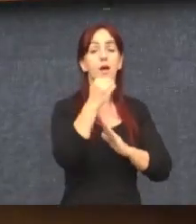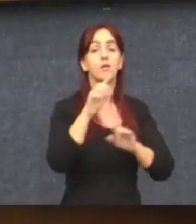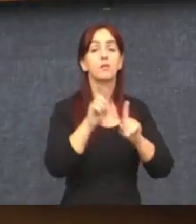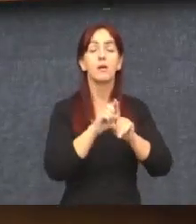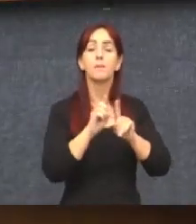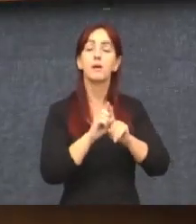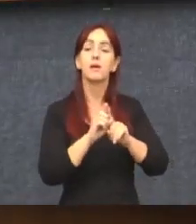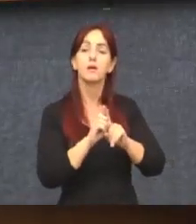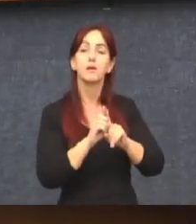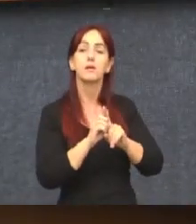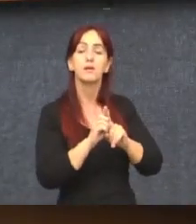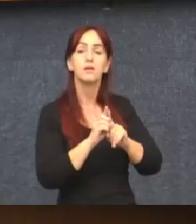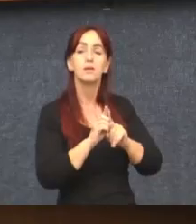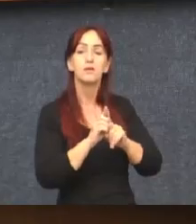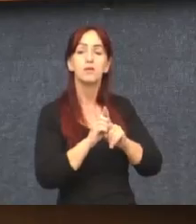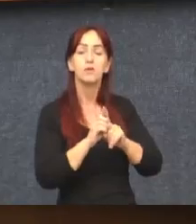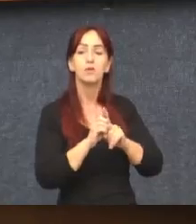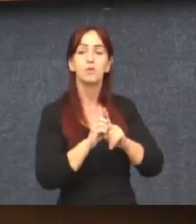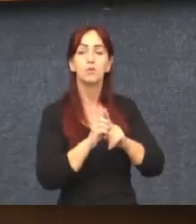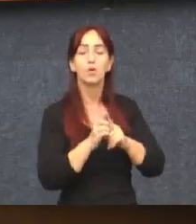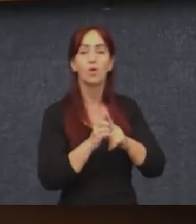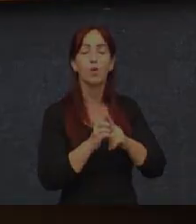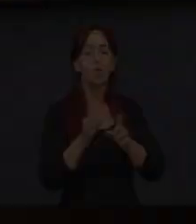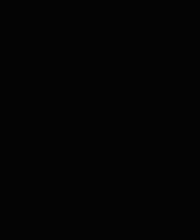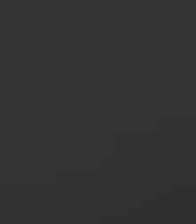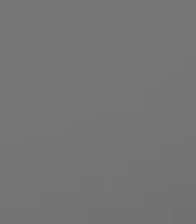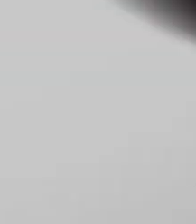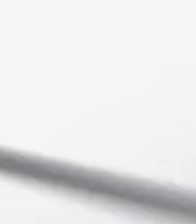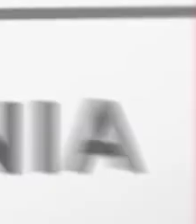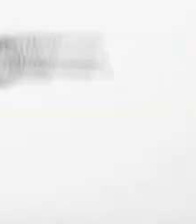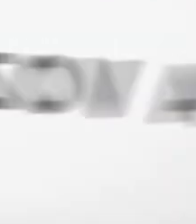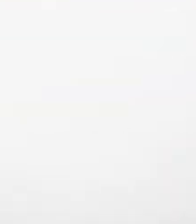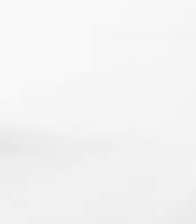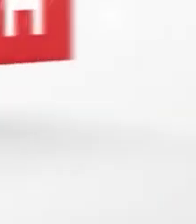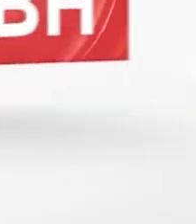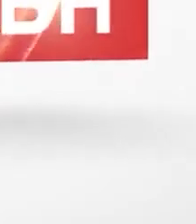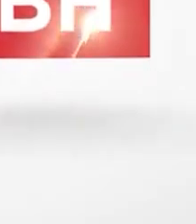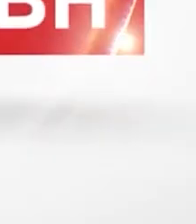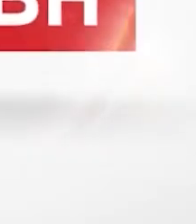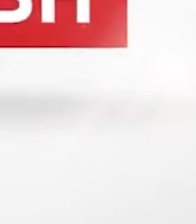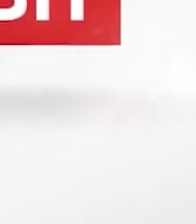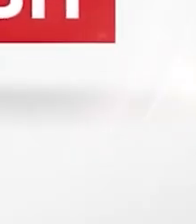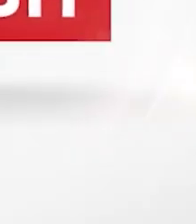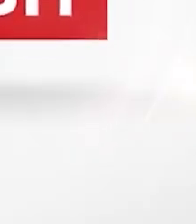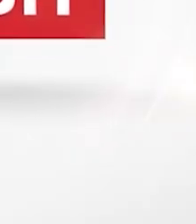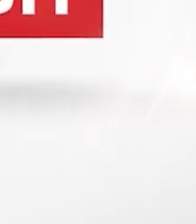corporativistas. Legenda Zanotto